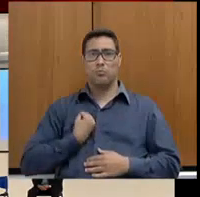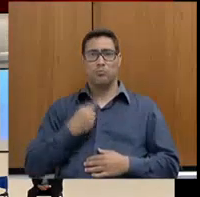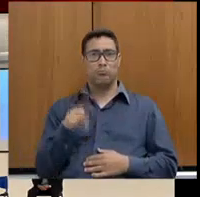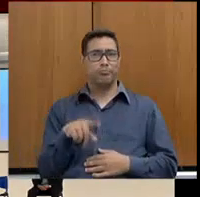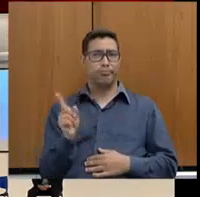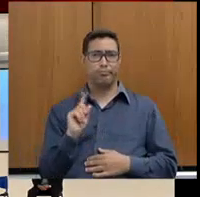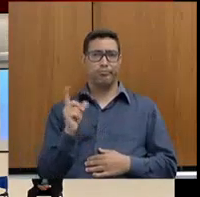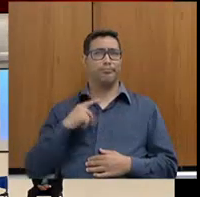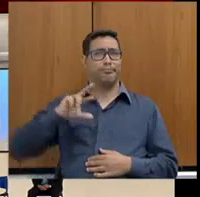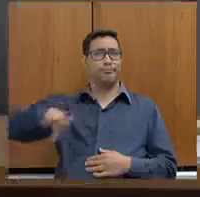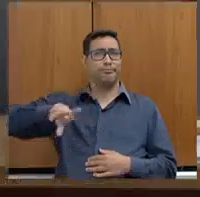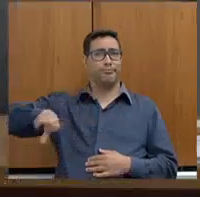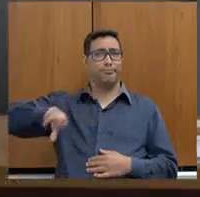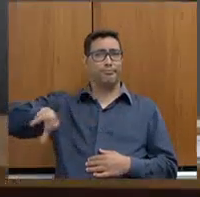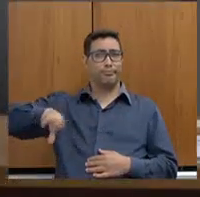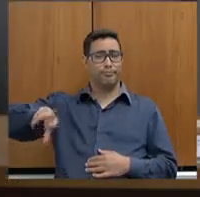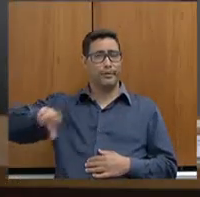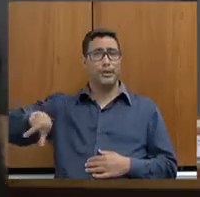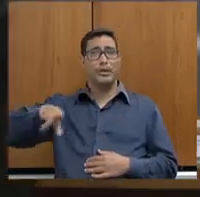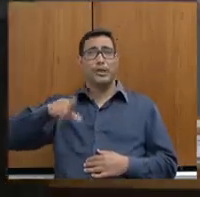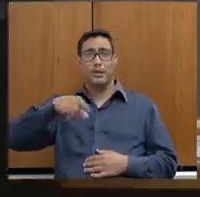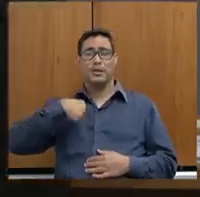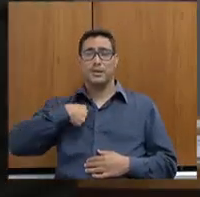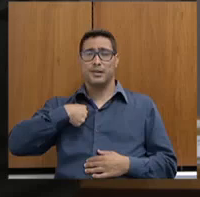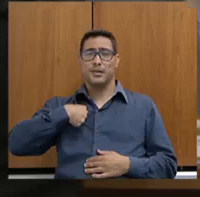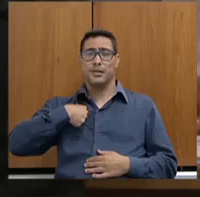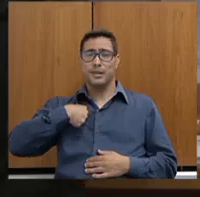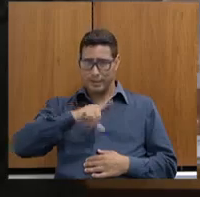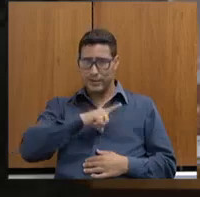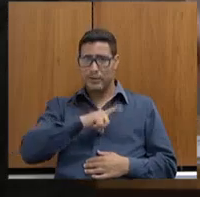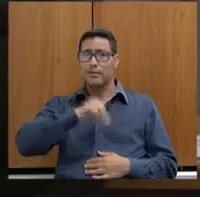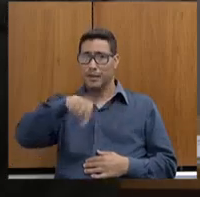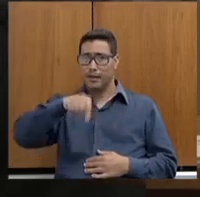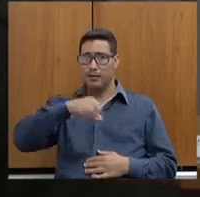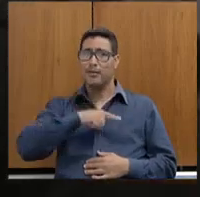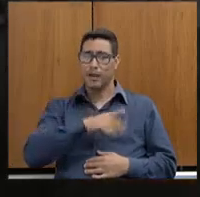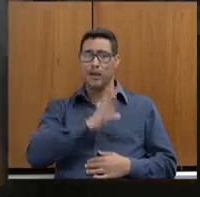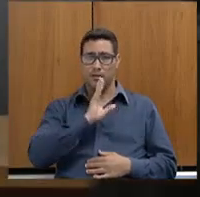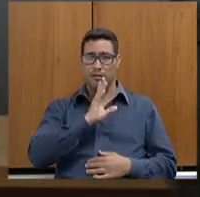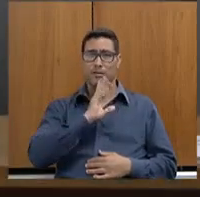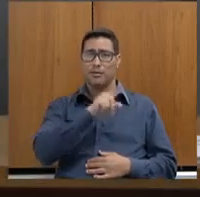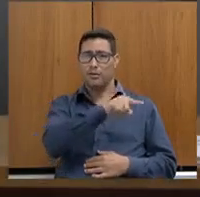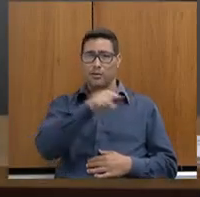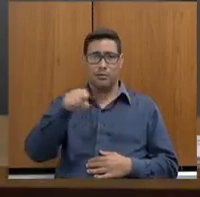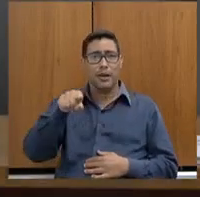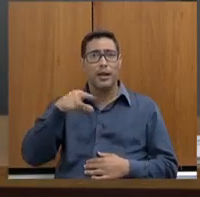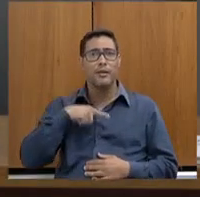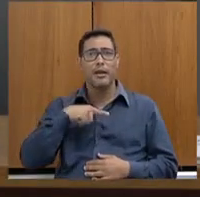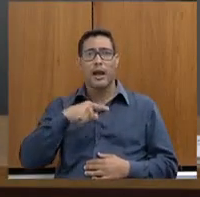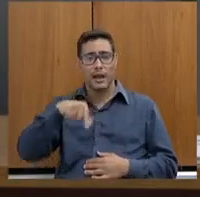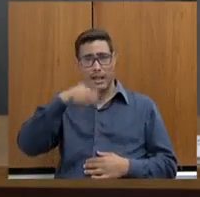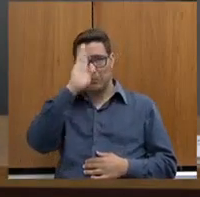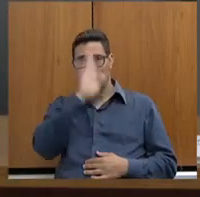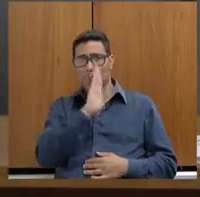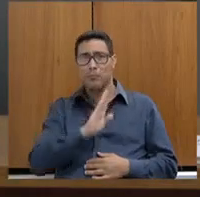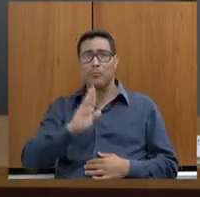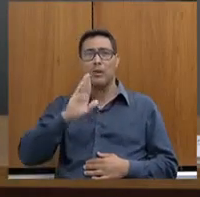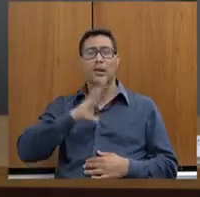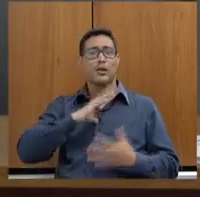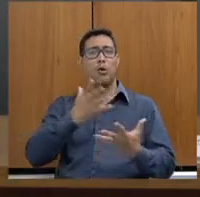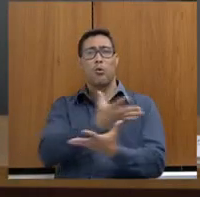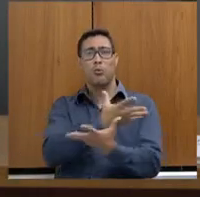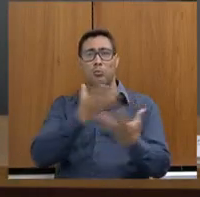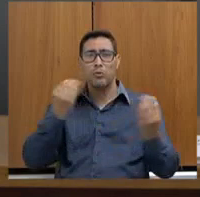diz que não existe terrorismo no Brasil quem não conhece o terrorismo no Brasil. O Brasil é um fornecedor de mão de obra